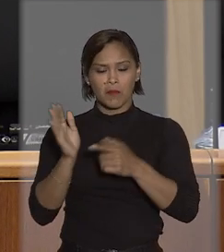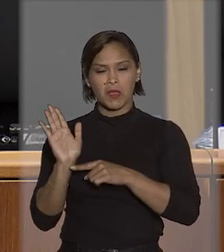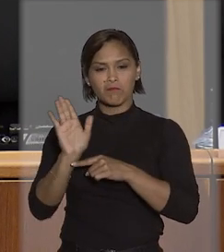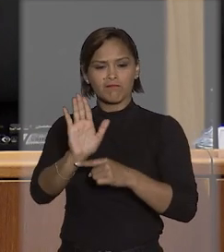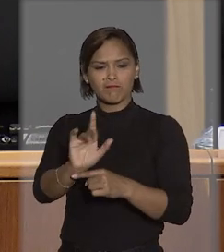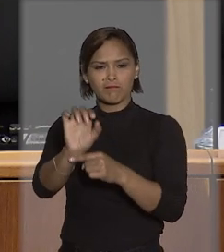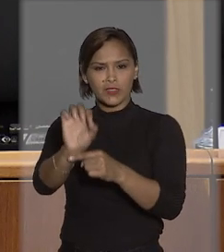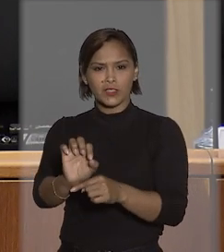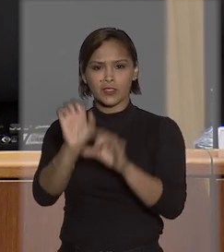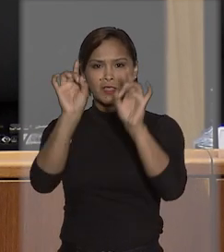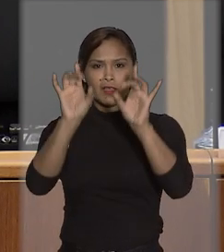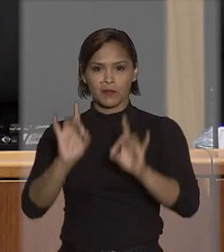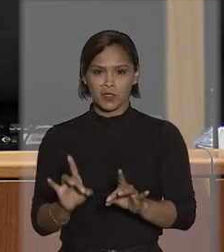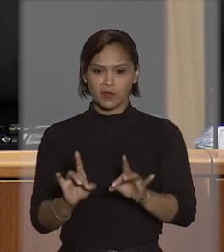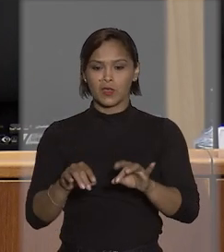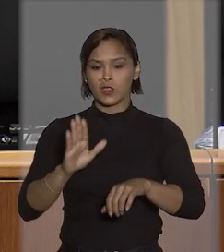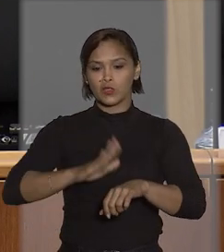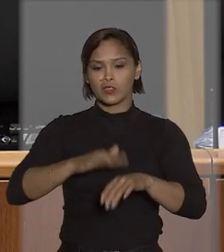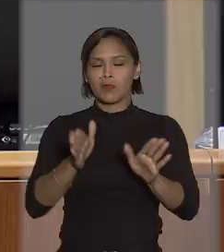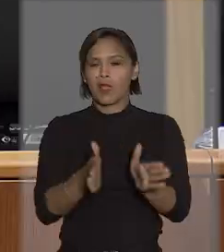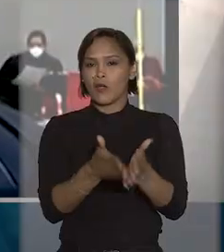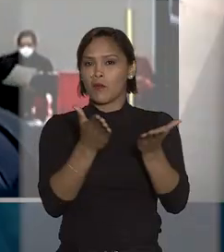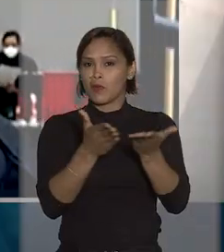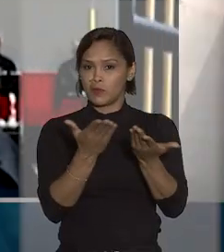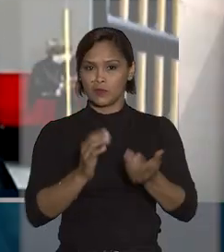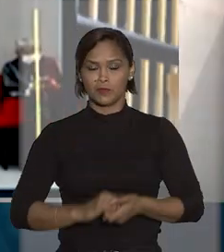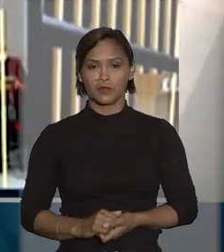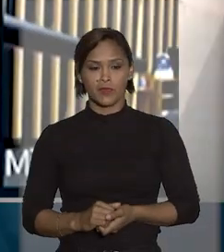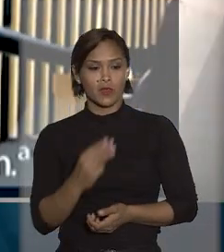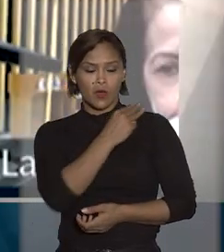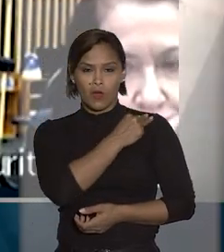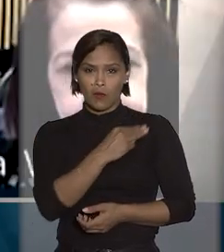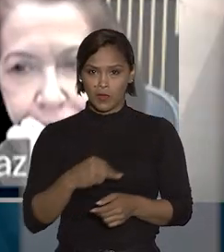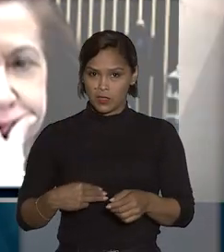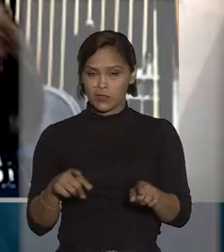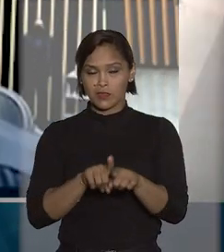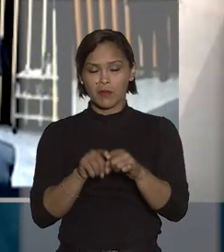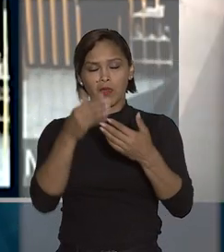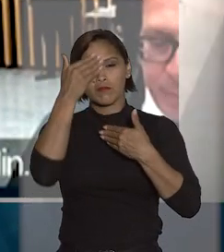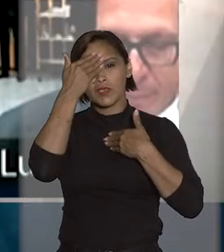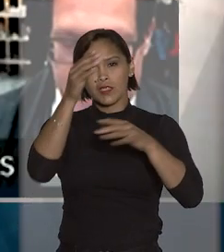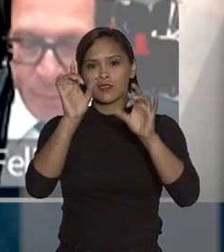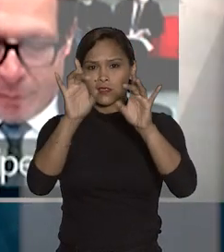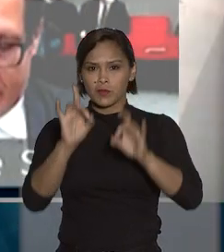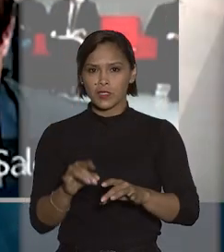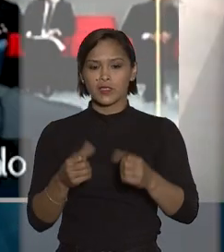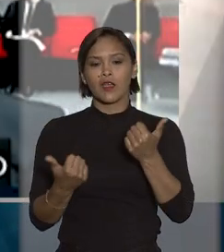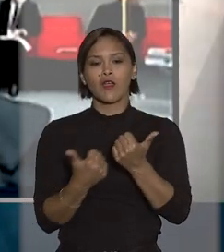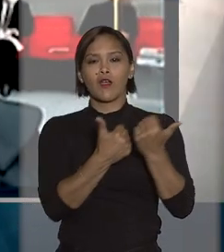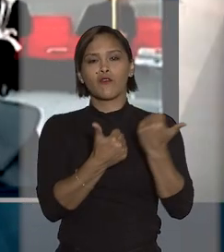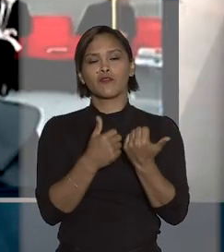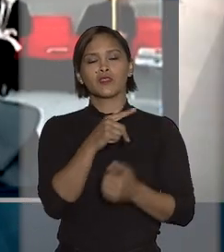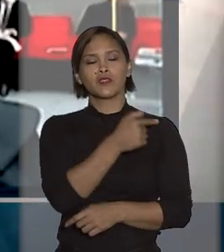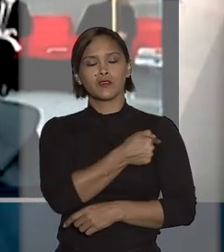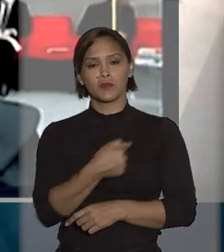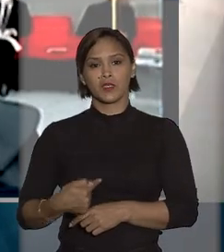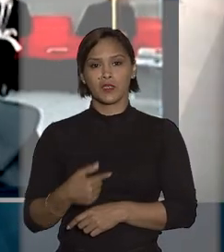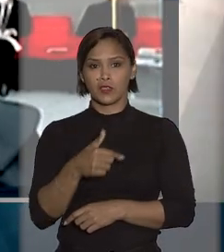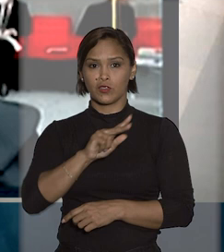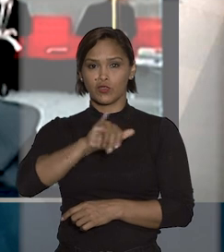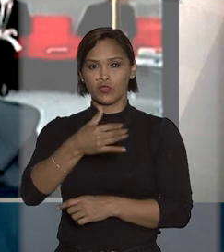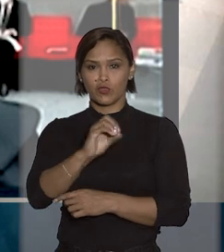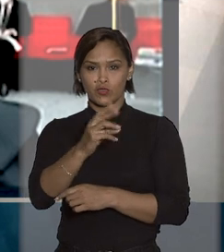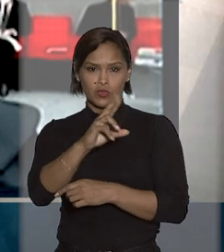principalmente dos mais humildes. O ministro também fez um agradecimento especial ao vice-presidente do STJ,